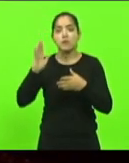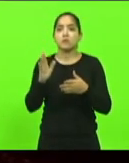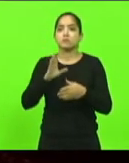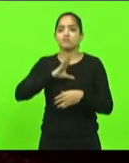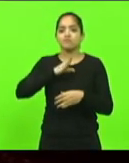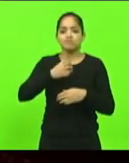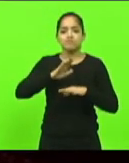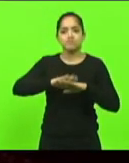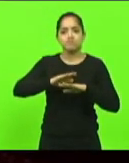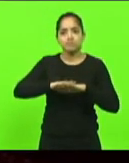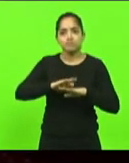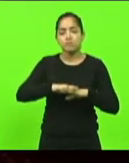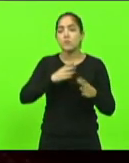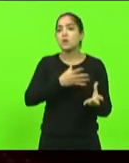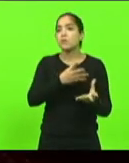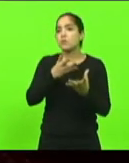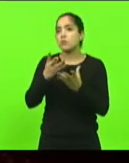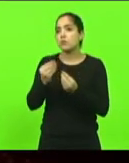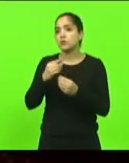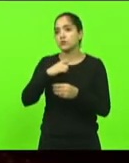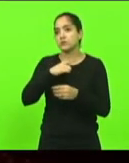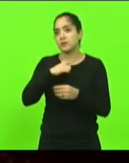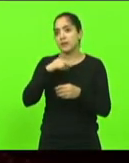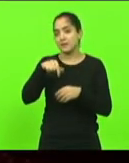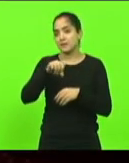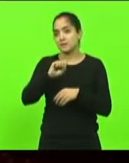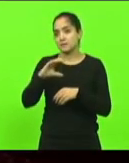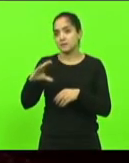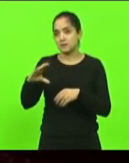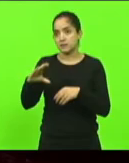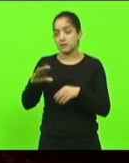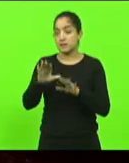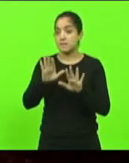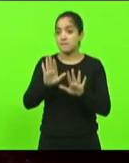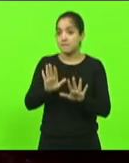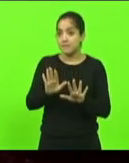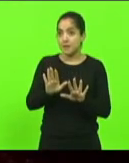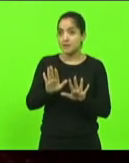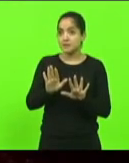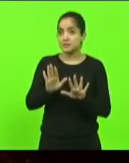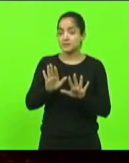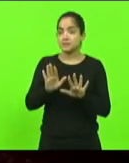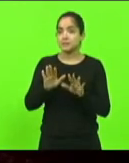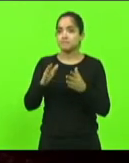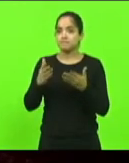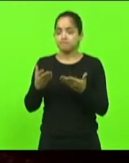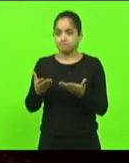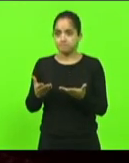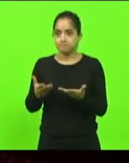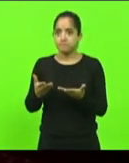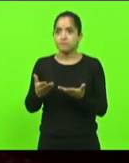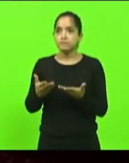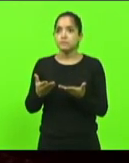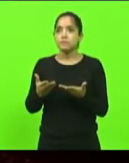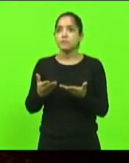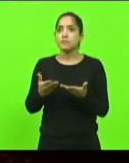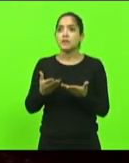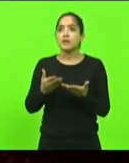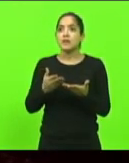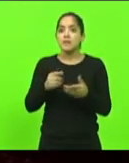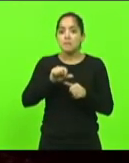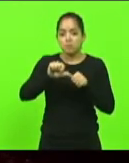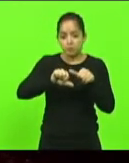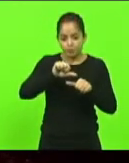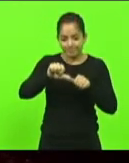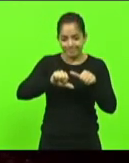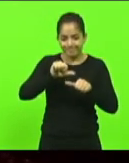e muitos nós temos aqui em Santa Catarina. Mas daí a se mexer no regime da Polícia